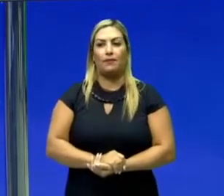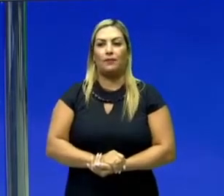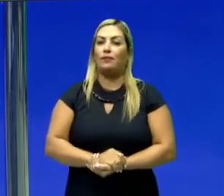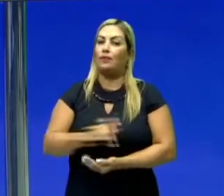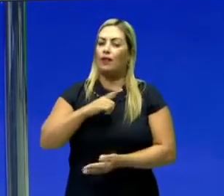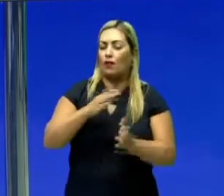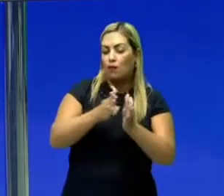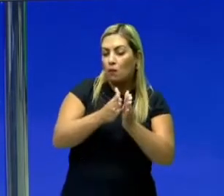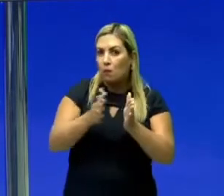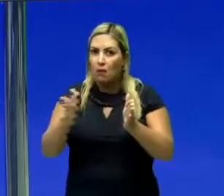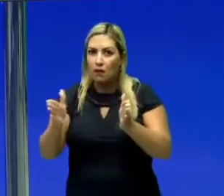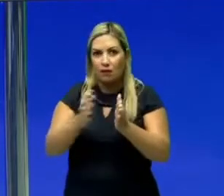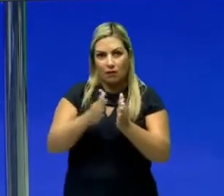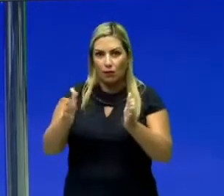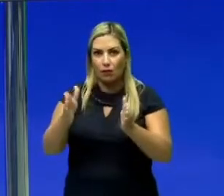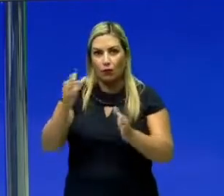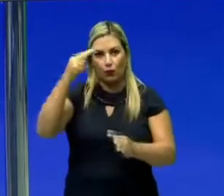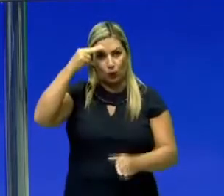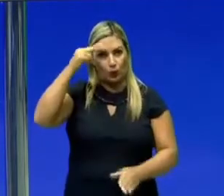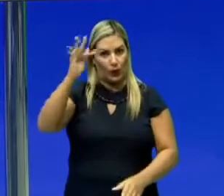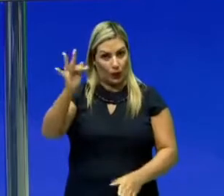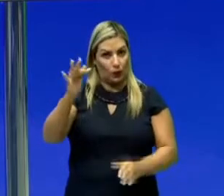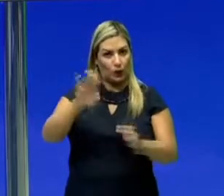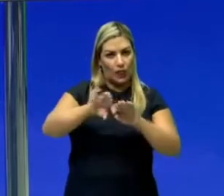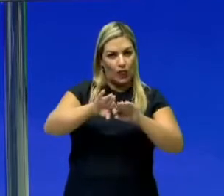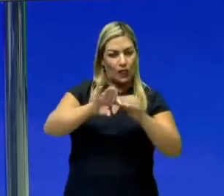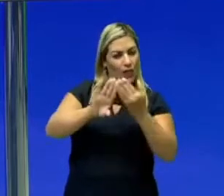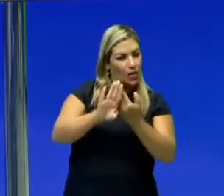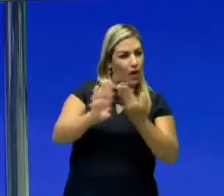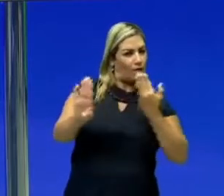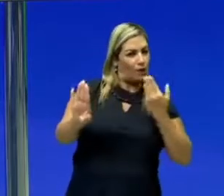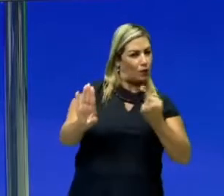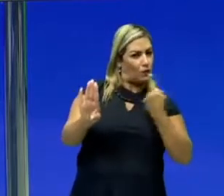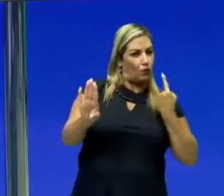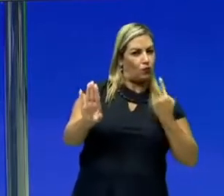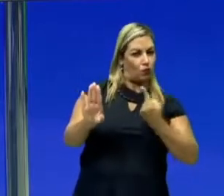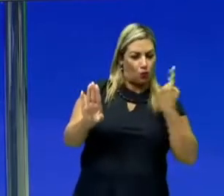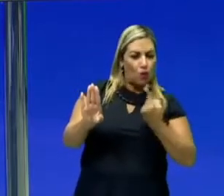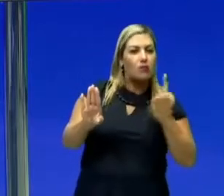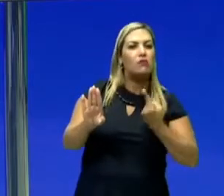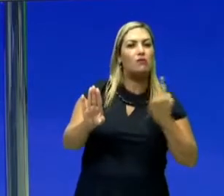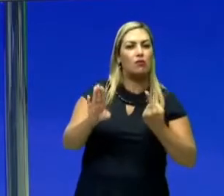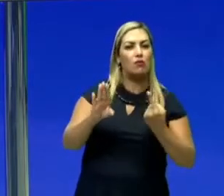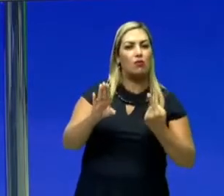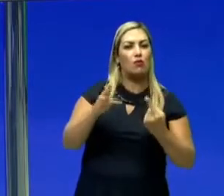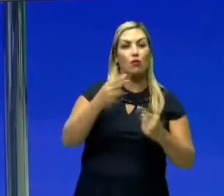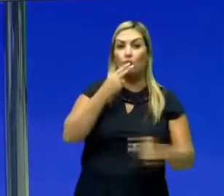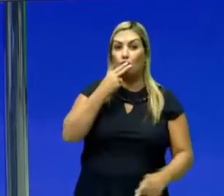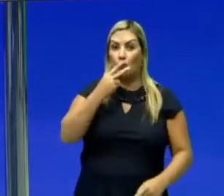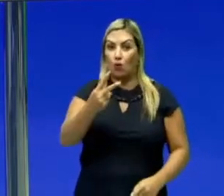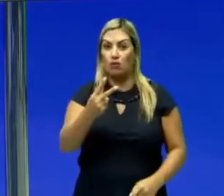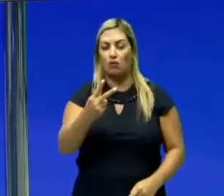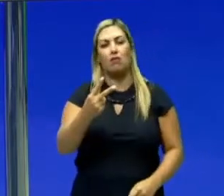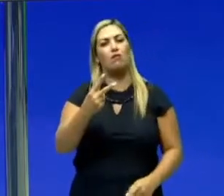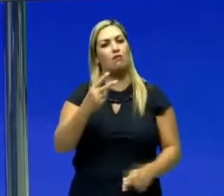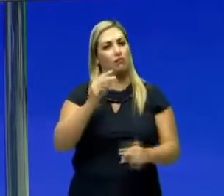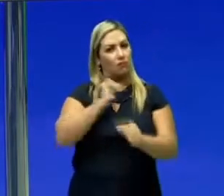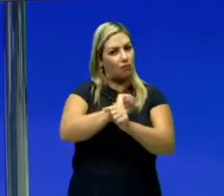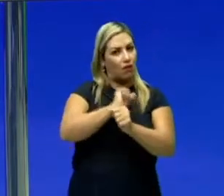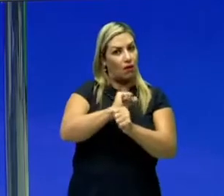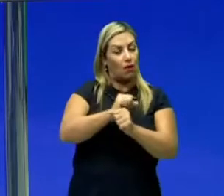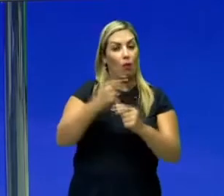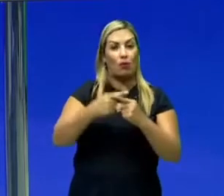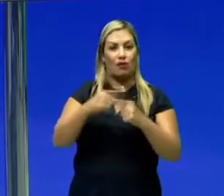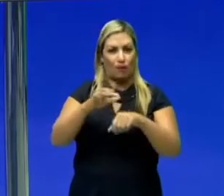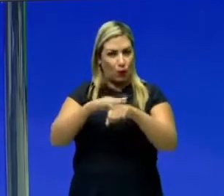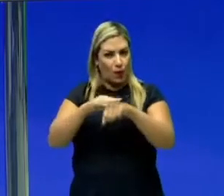teve um período que Newton se afastou, ficou isolado, numa quarentena de dois anos devido à peste